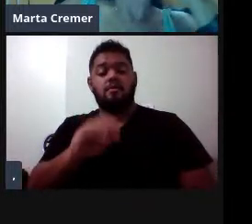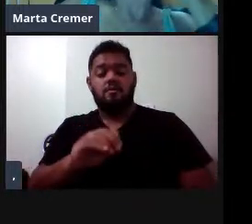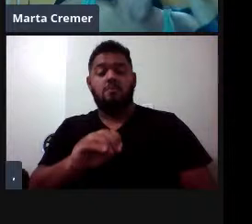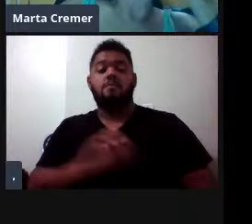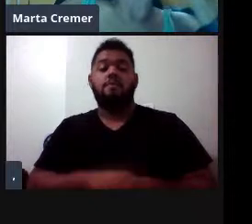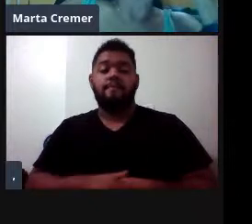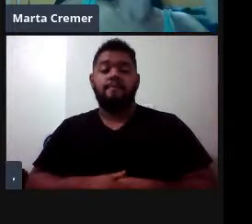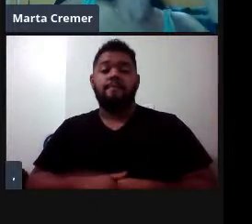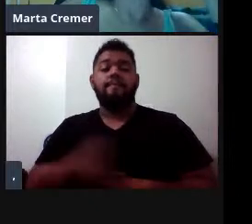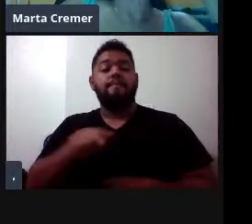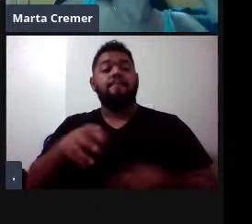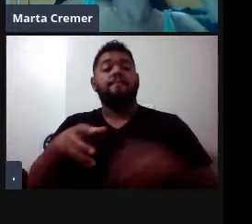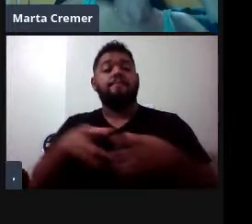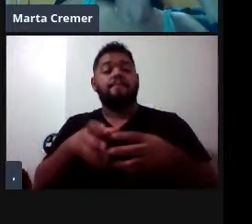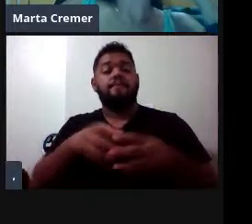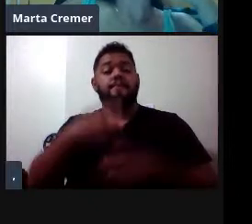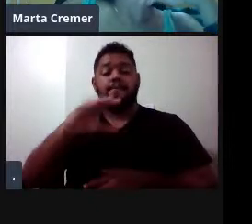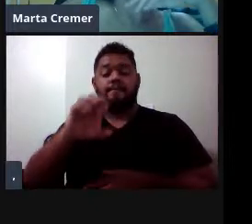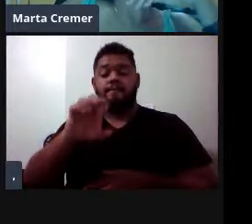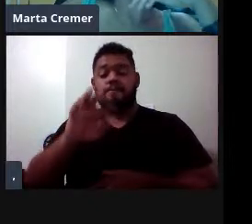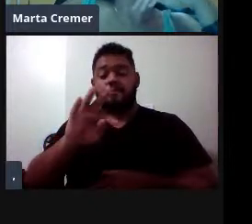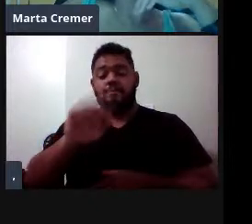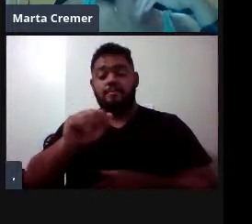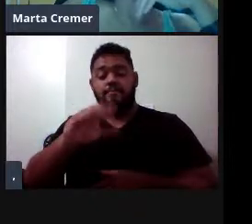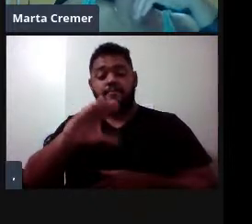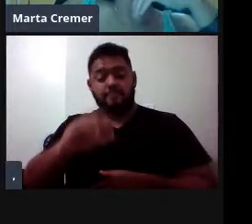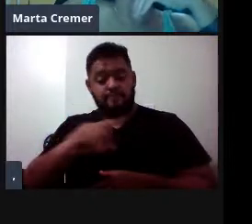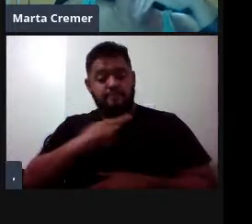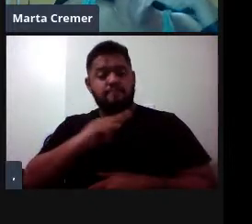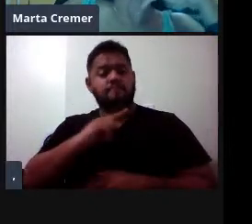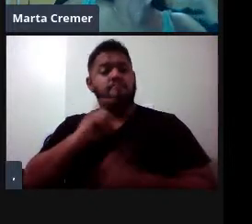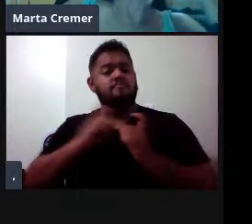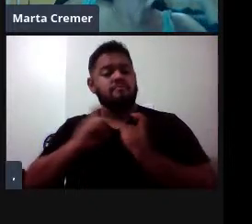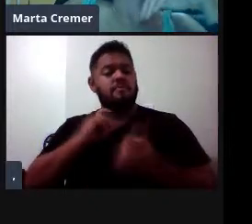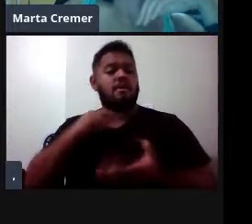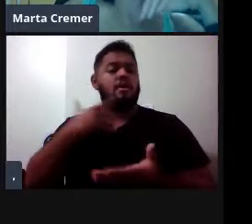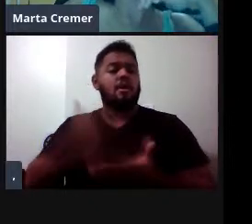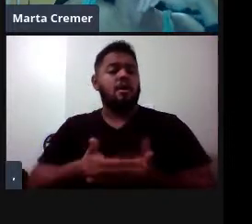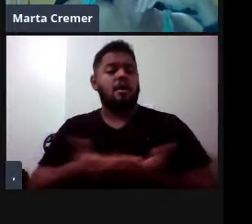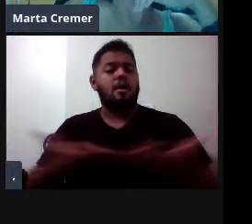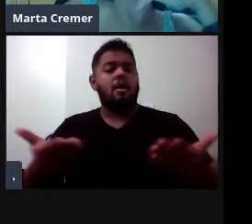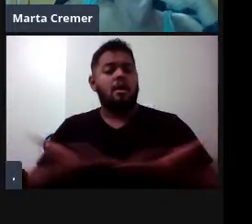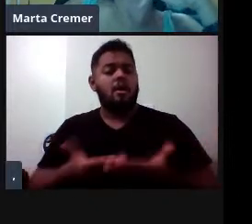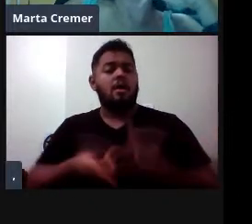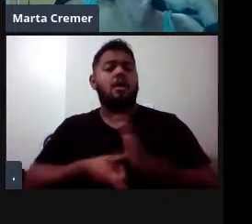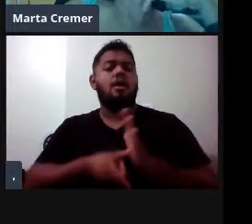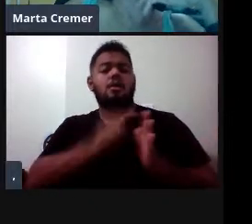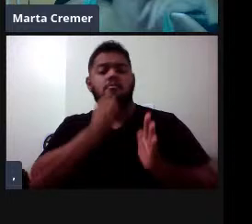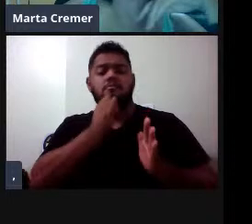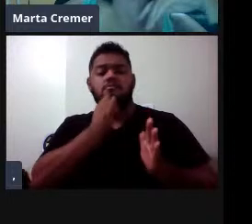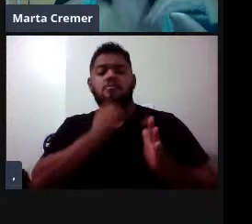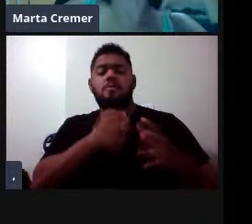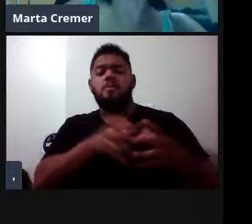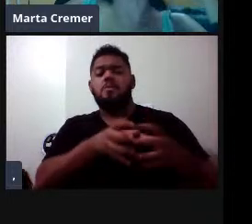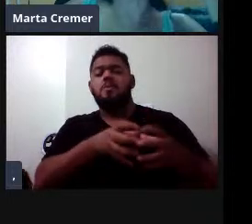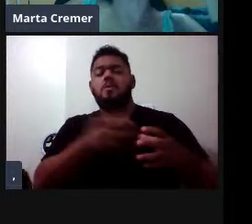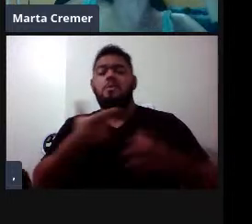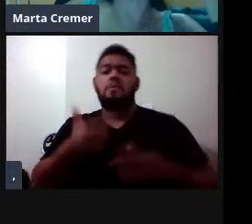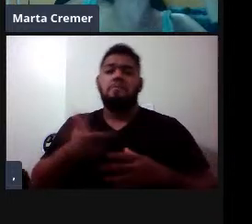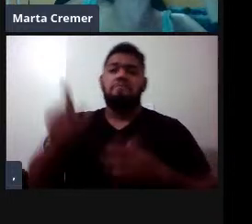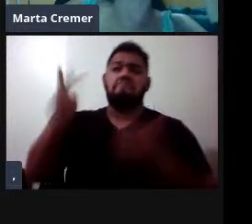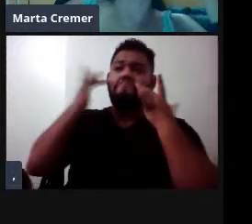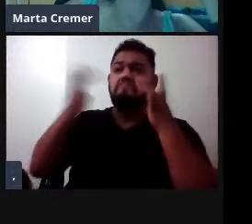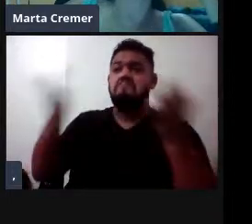Essa classificação dos cetáceos, ainda há uma discussão grande, né, se cetáceos antes era uma ordem, agora não se sabe se são uma